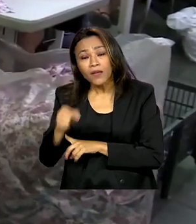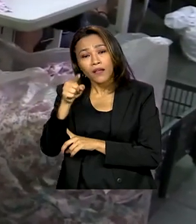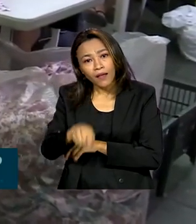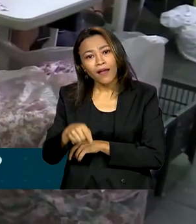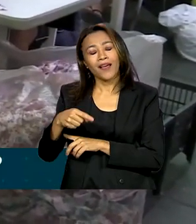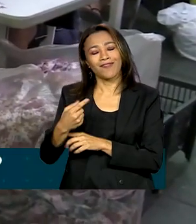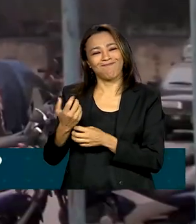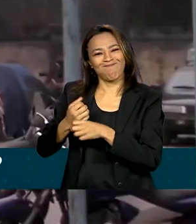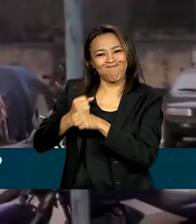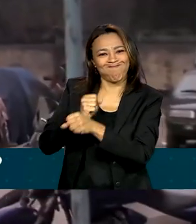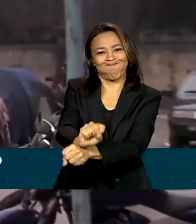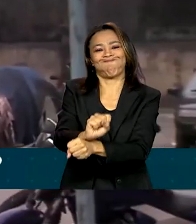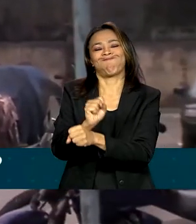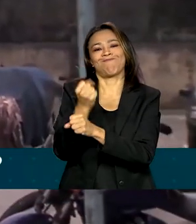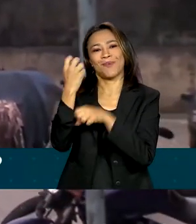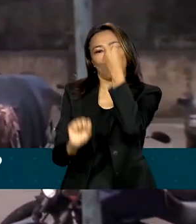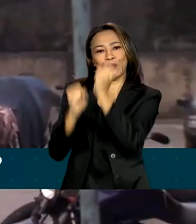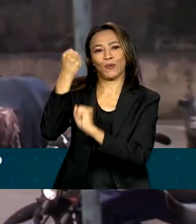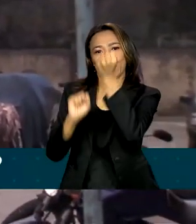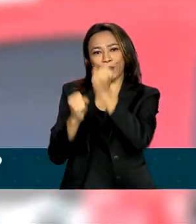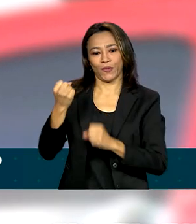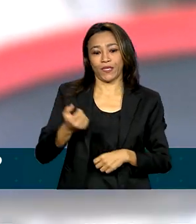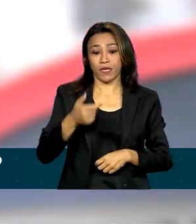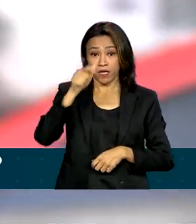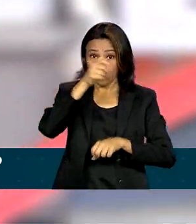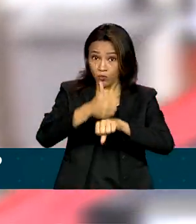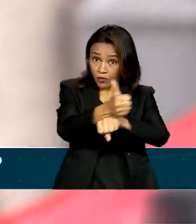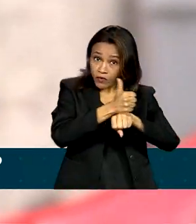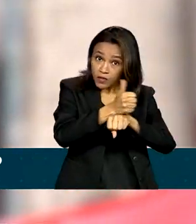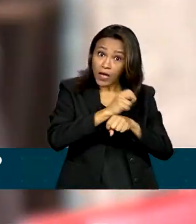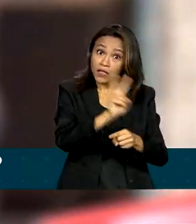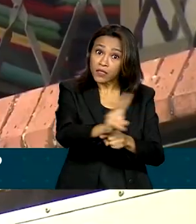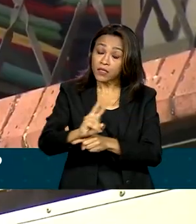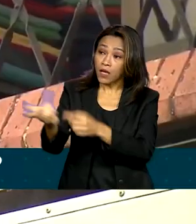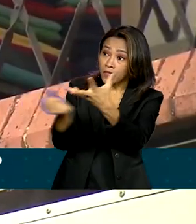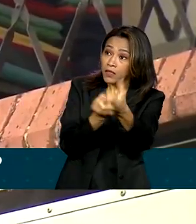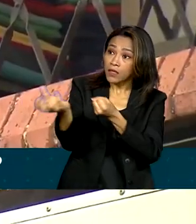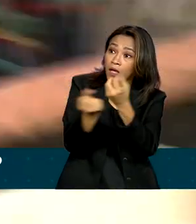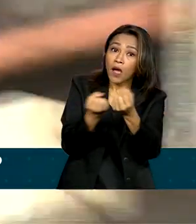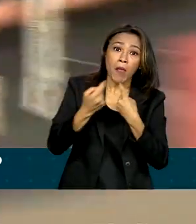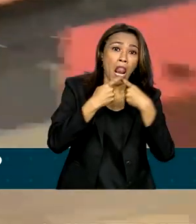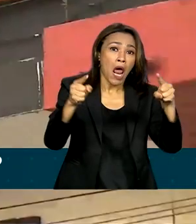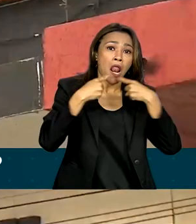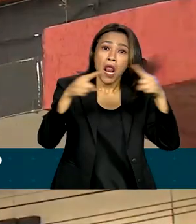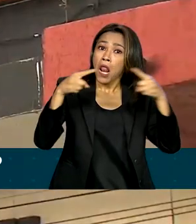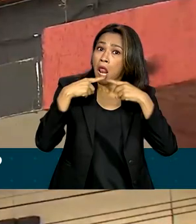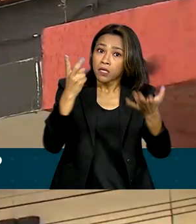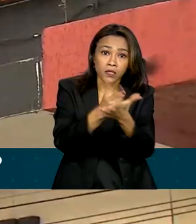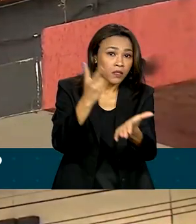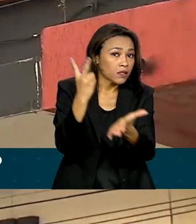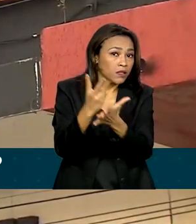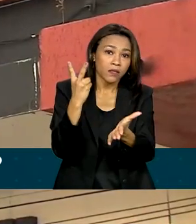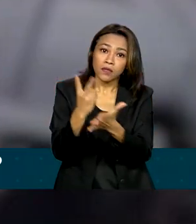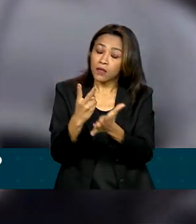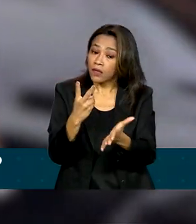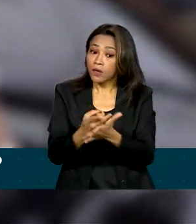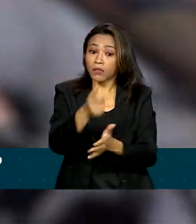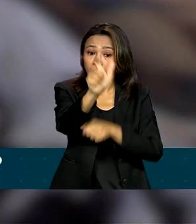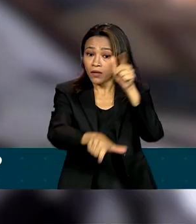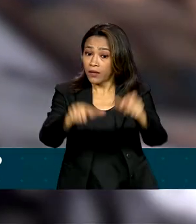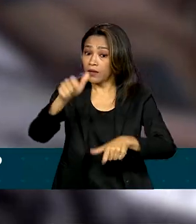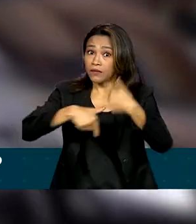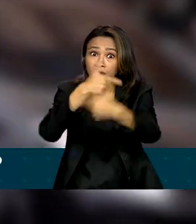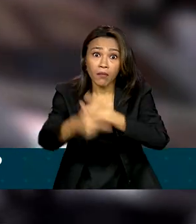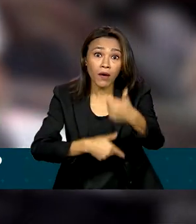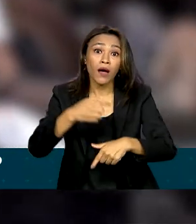indústria têxtil. Os fiscais do trabalho recebem denúncias diárias de cativeiros, onde imigrantes trabalham mais